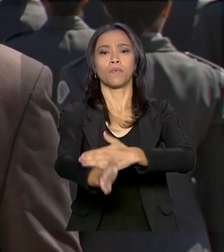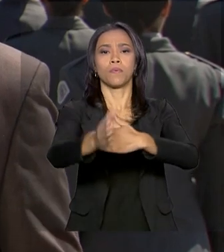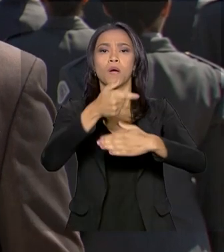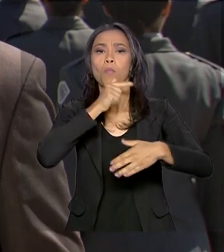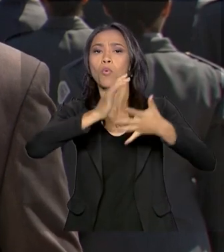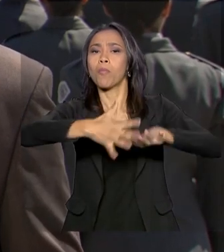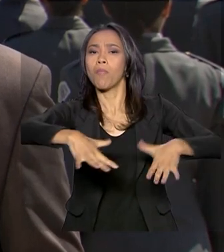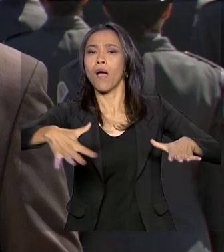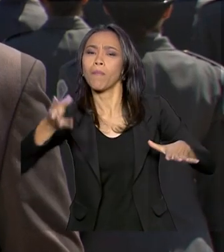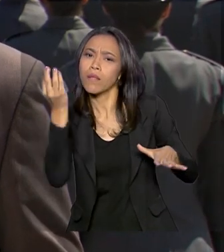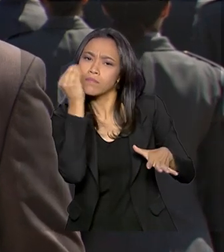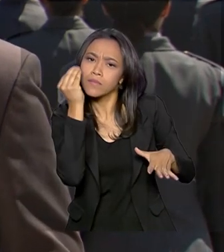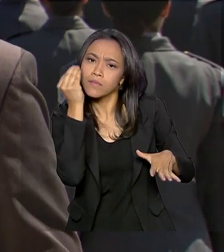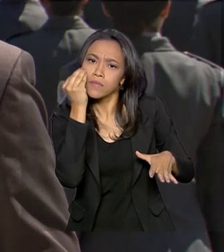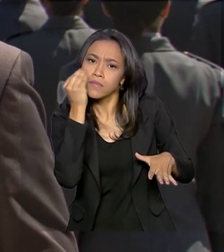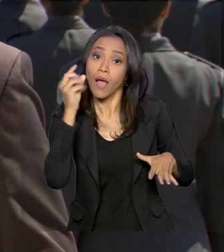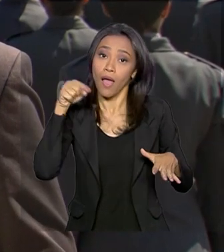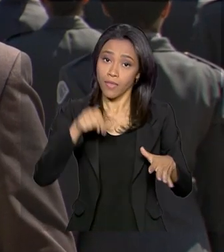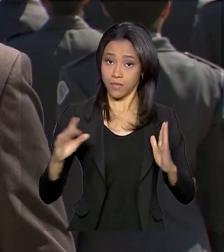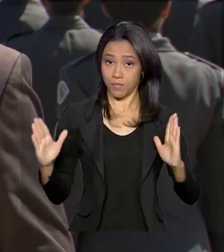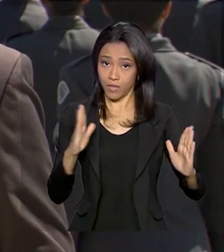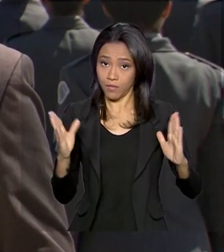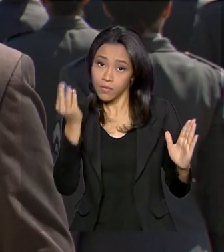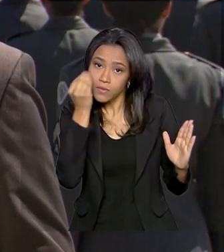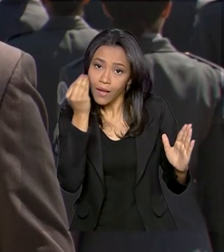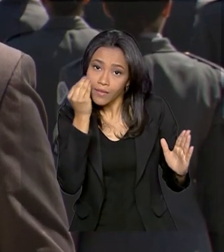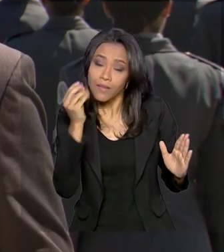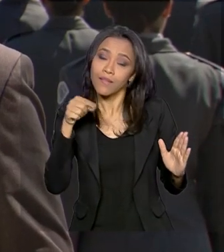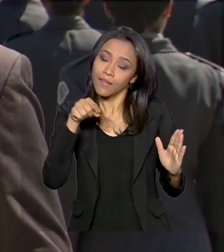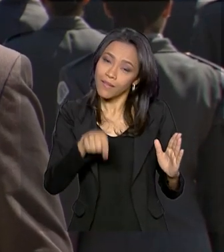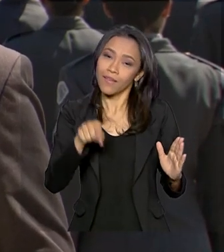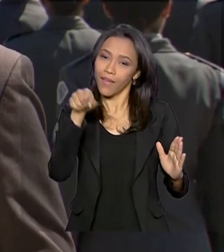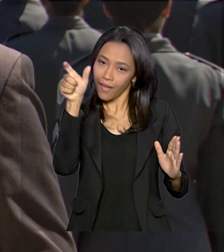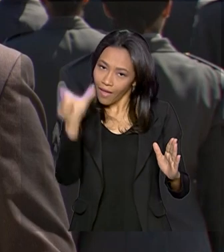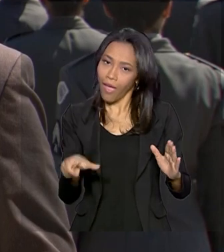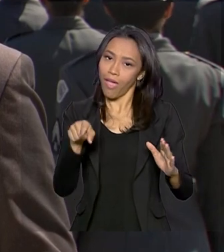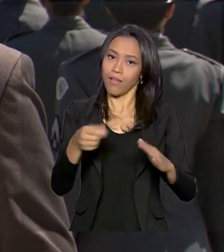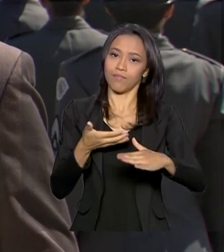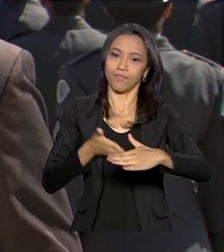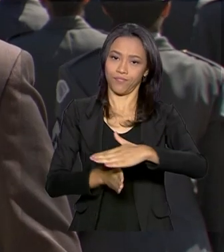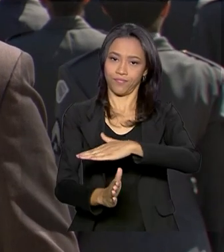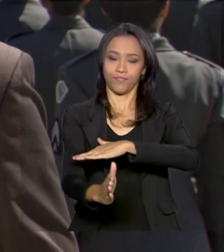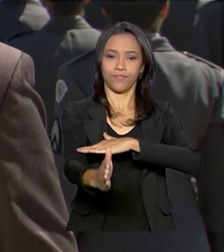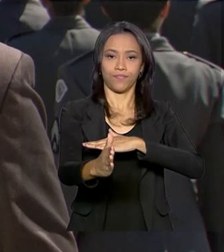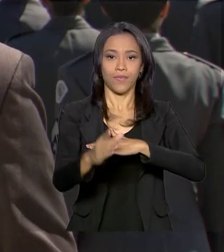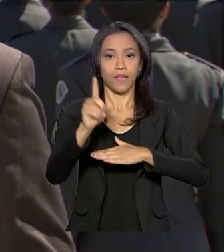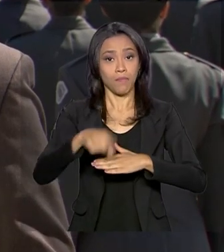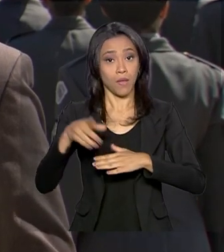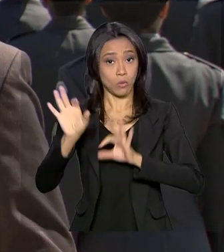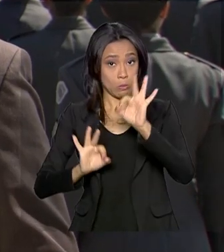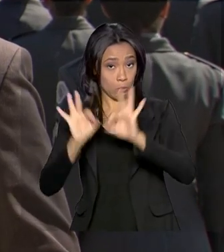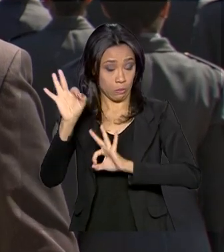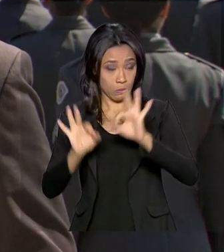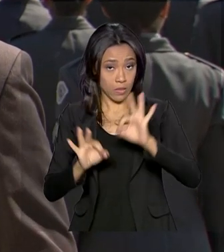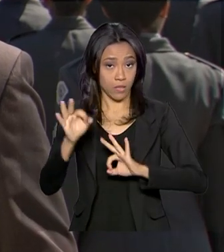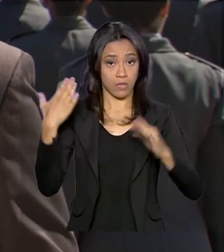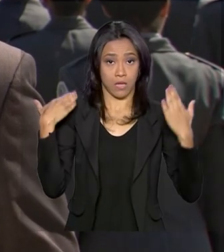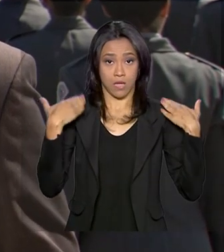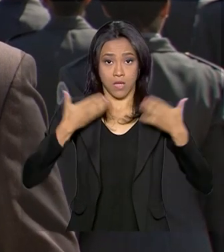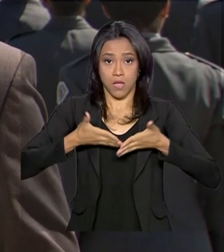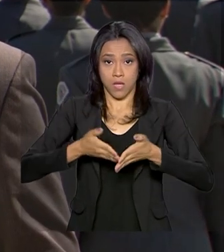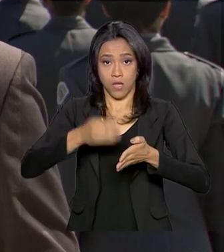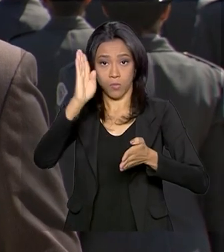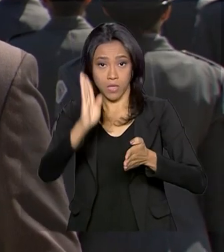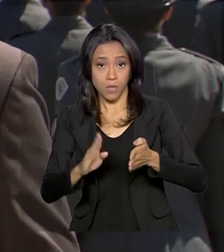É justamente nesta fase que se encontra o submarino Riachuelo. E pelos planos da Marinha do Brasil, os